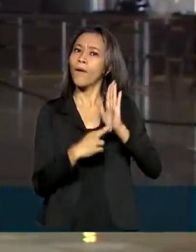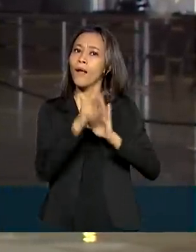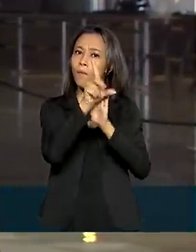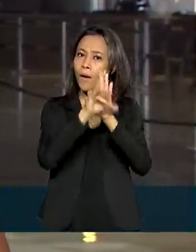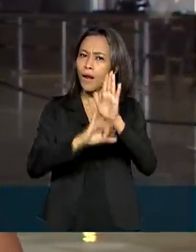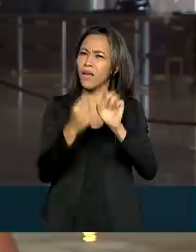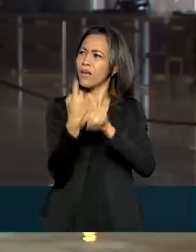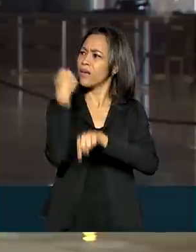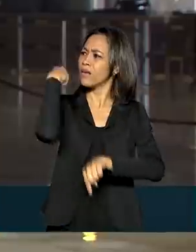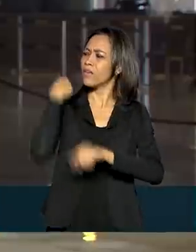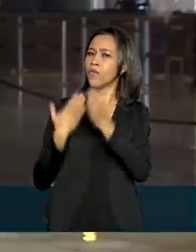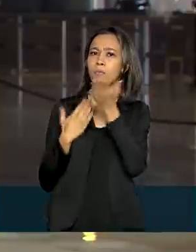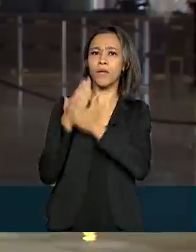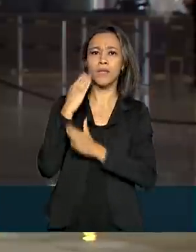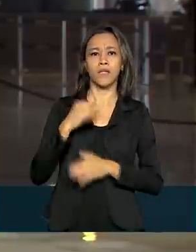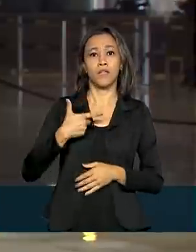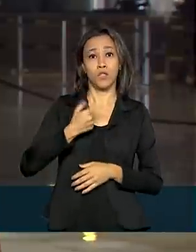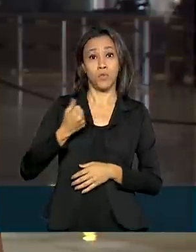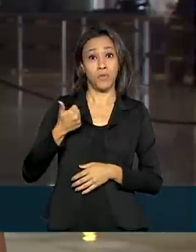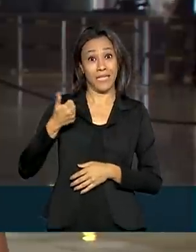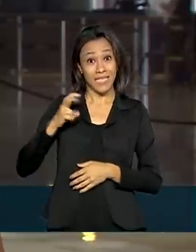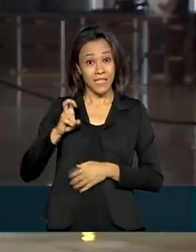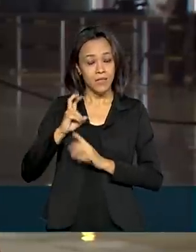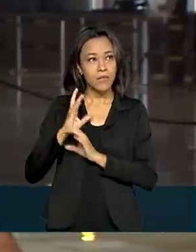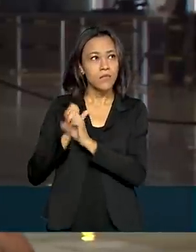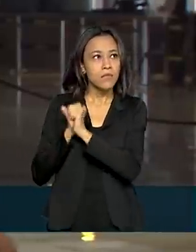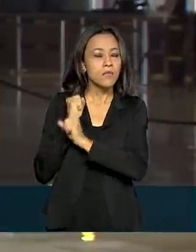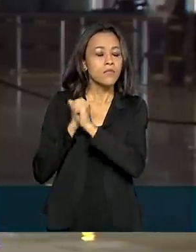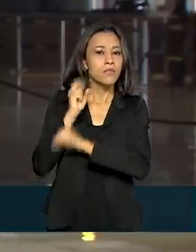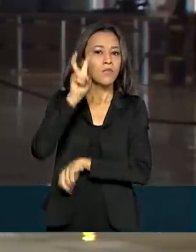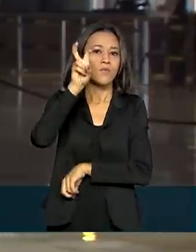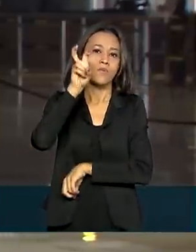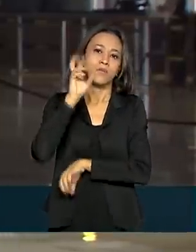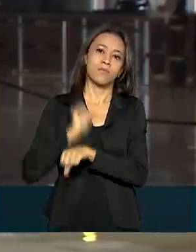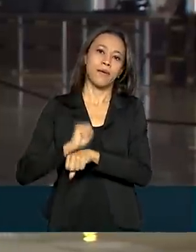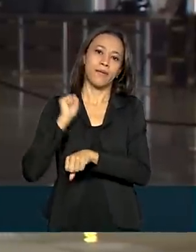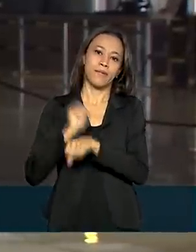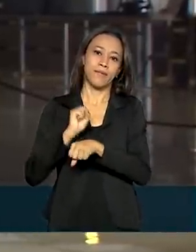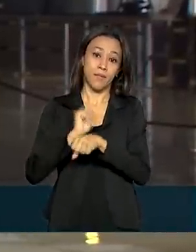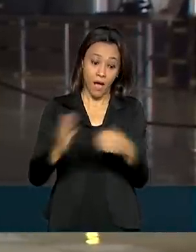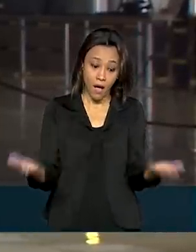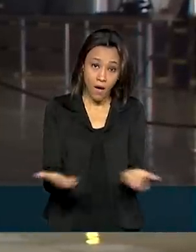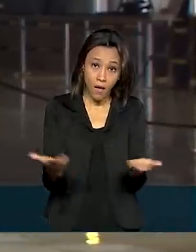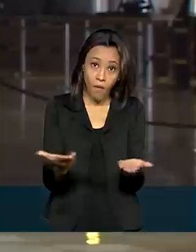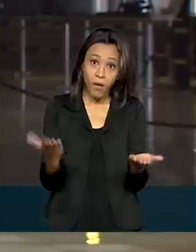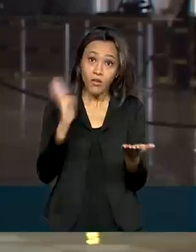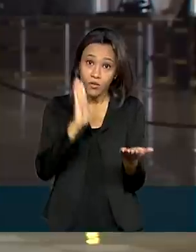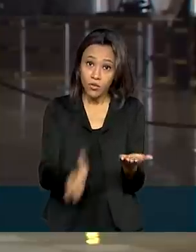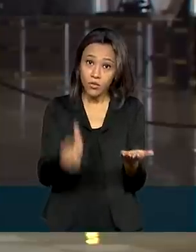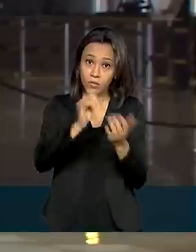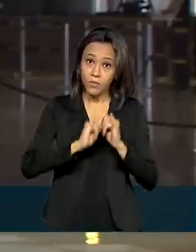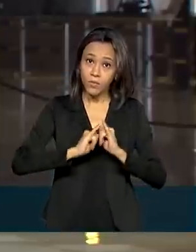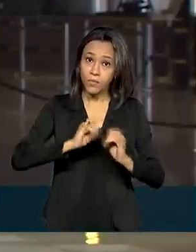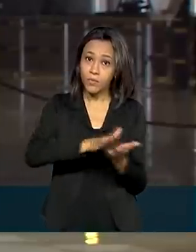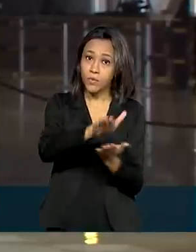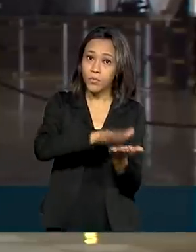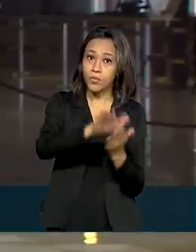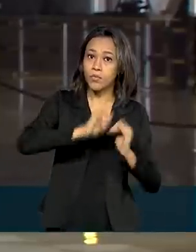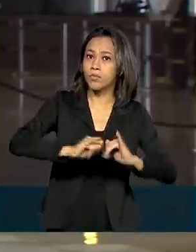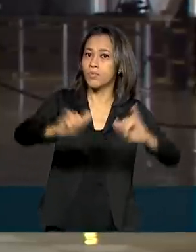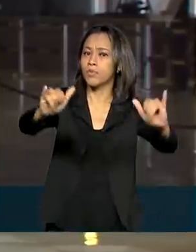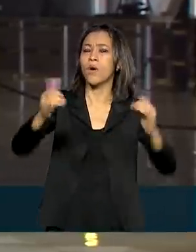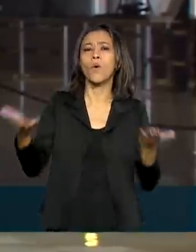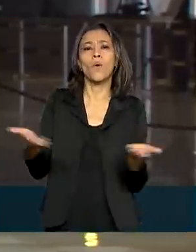aprovada em 2015. Portanto, foram cinco anos de espera. Então, agora, com essa publicação, a previsão é que mais brasileiros